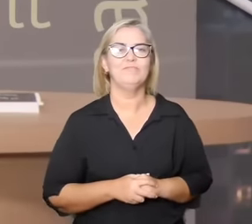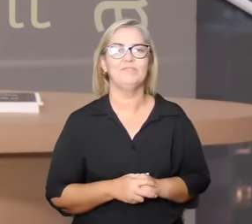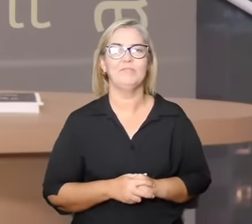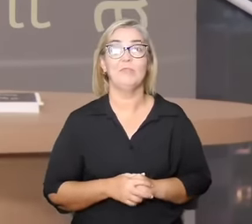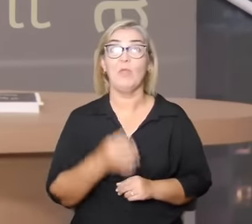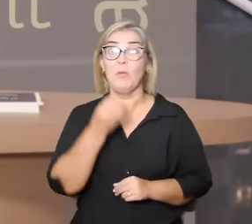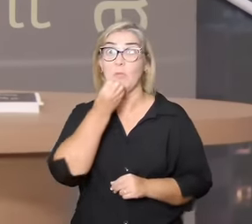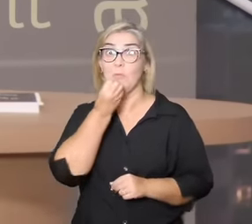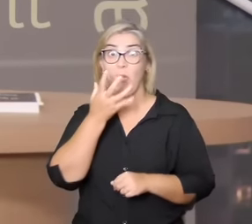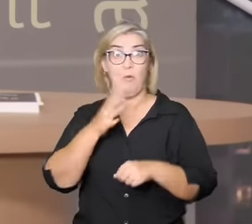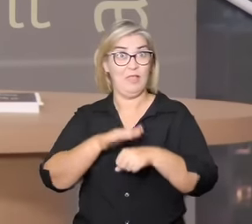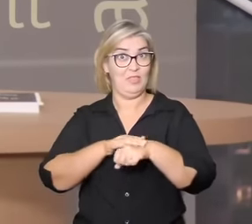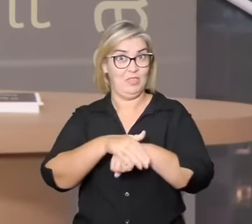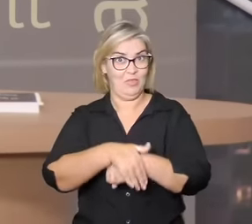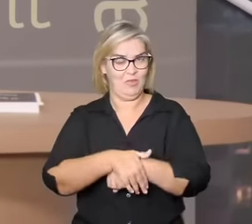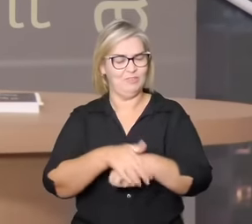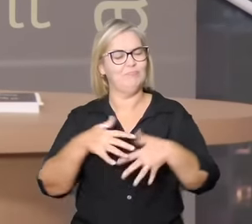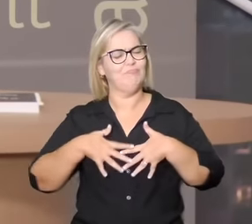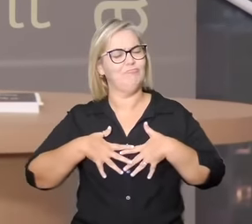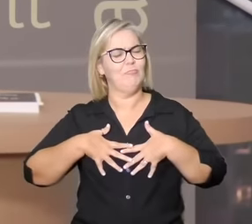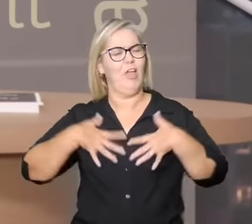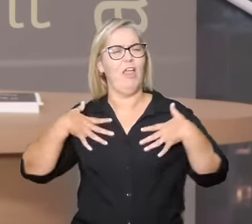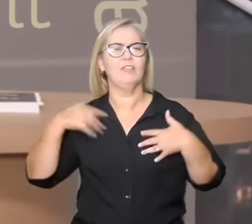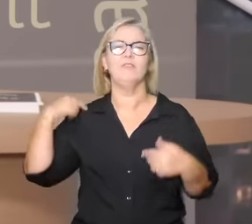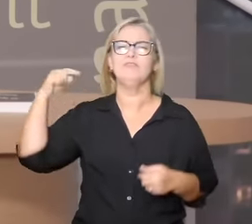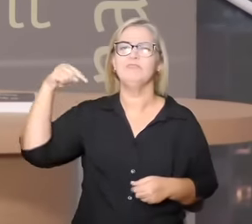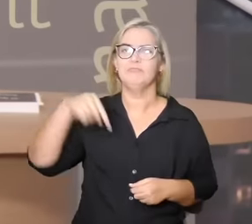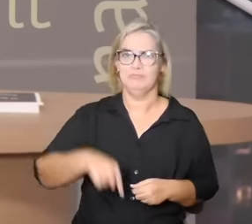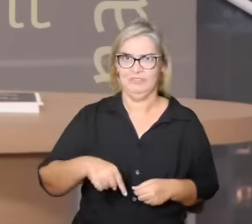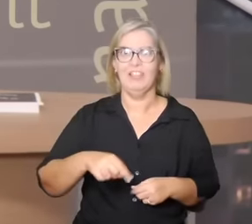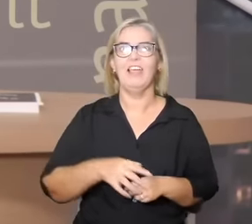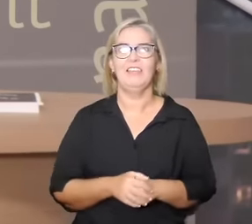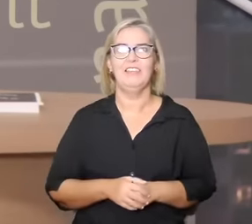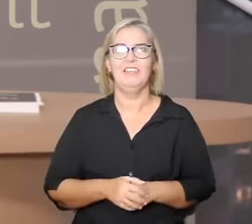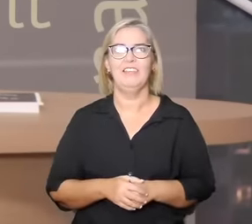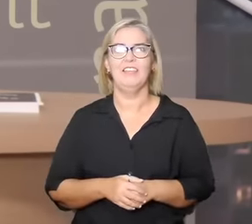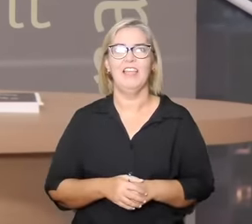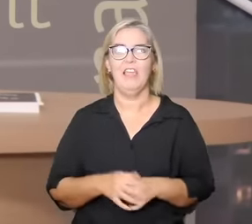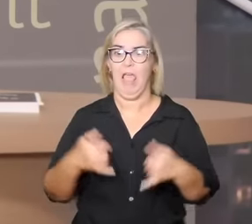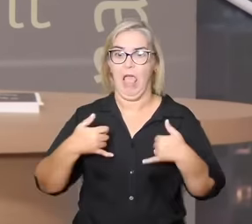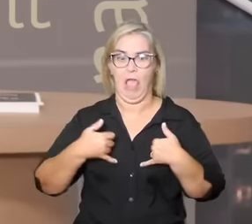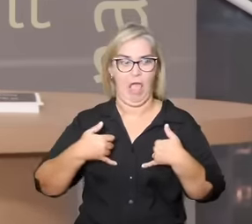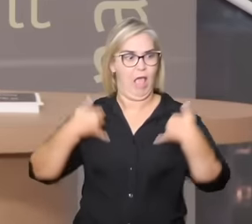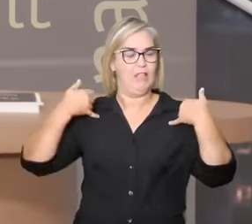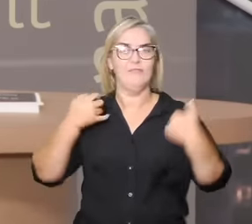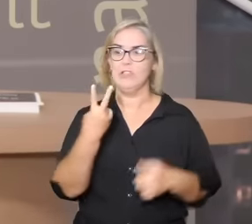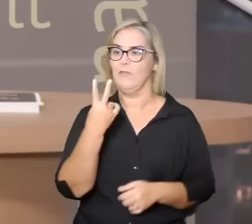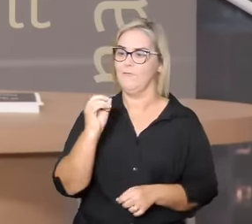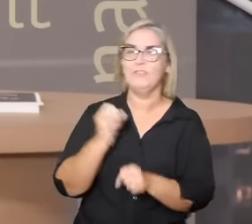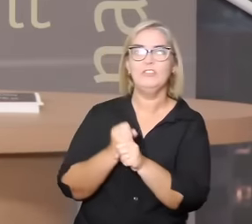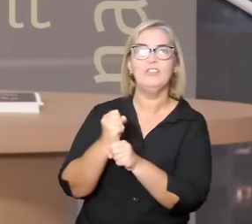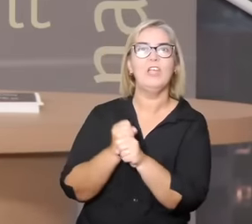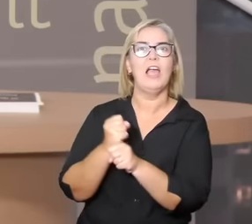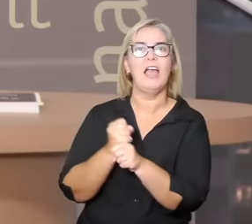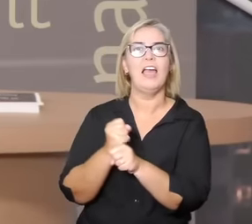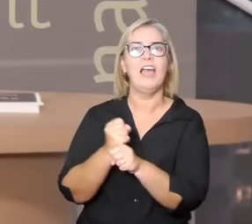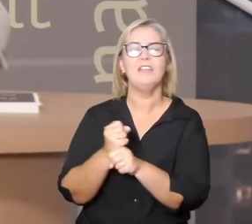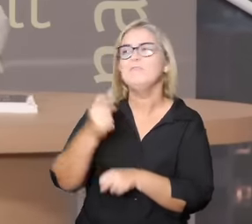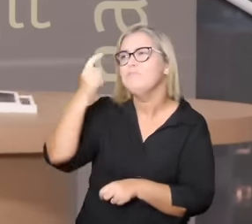Satisfeito demais, sentimos de gratidão, estar aqui no Café Filosófico, celebrando 20 anos para a gente pensar junto e falar de amor.